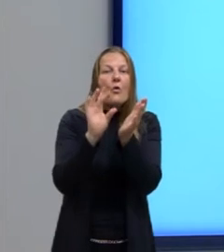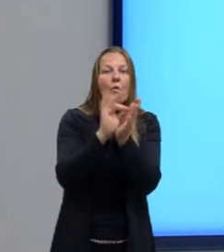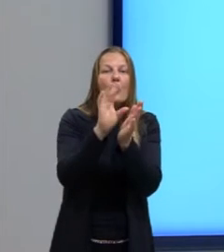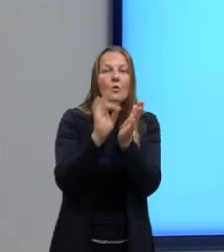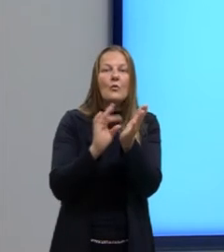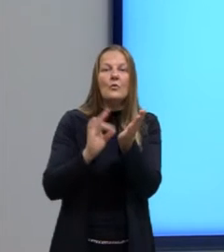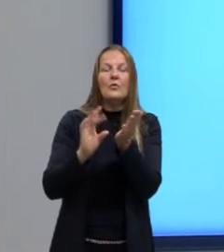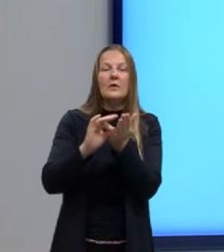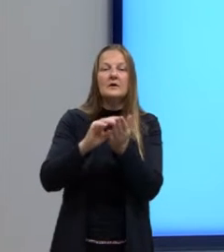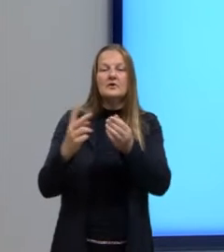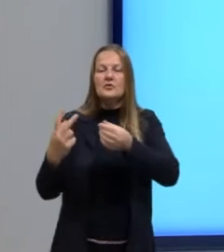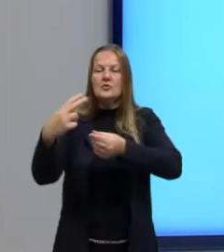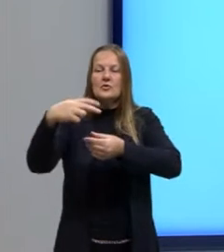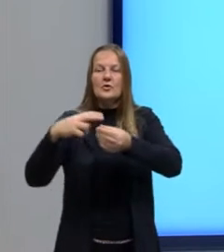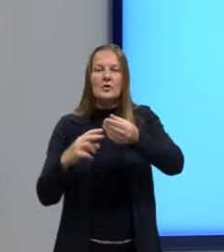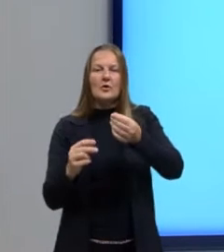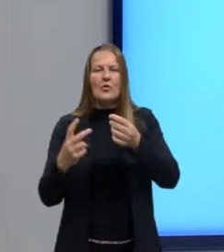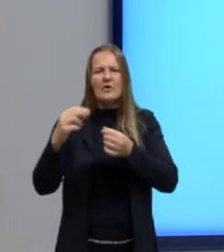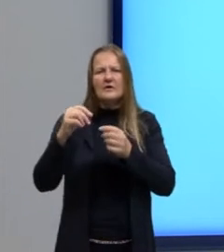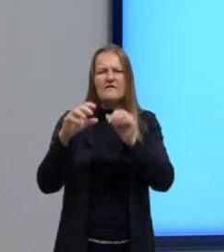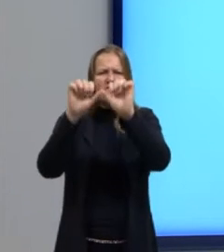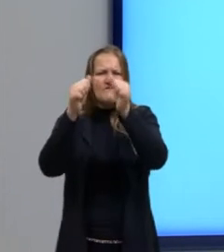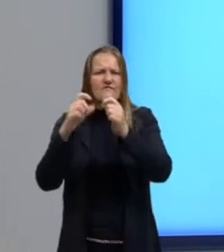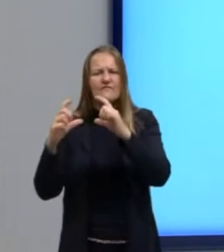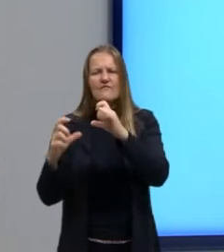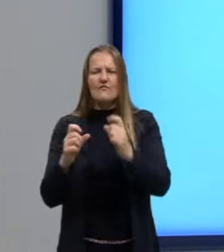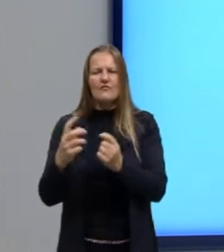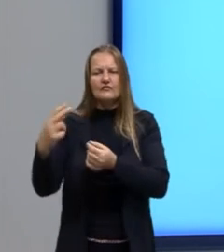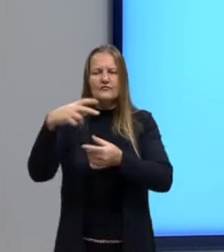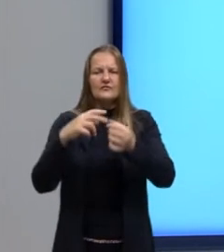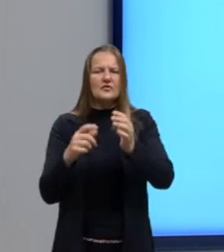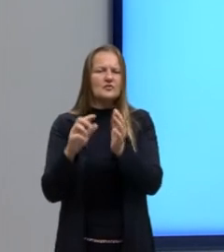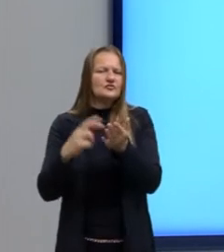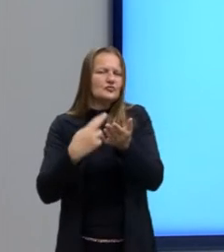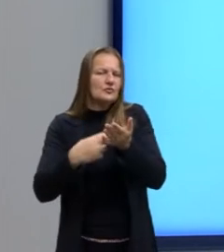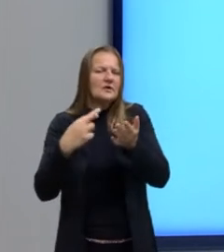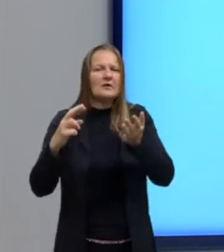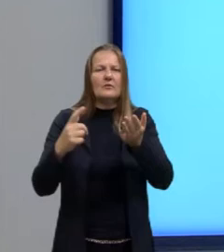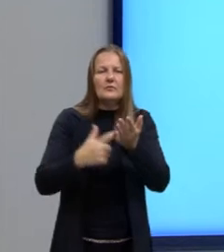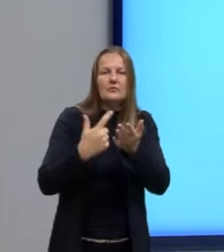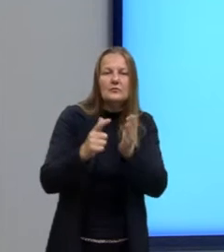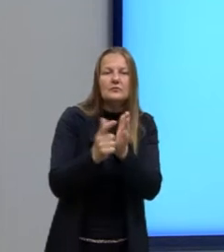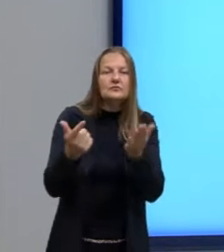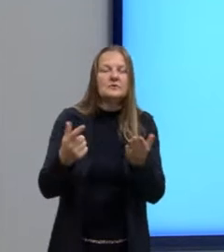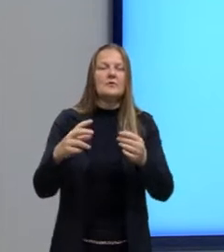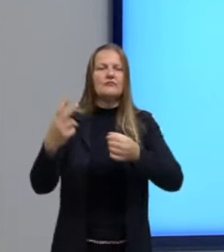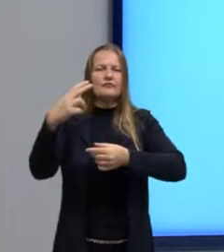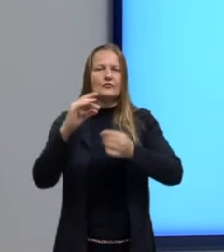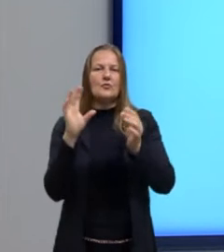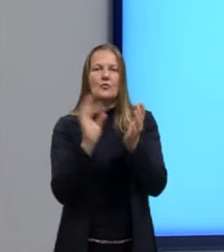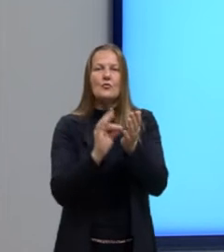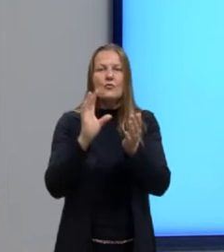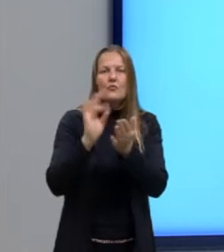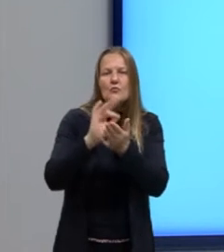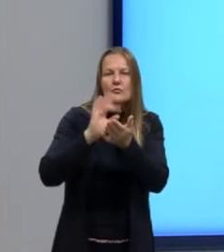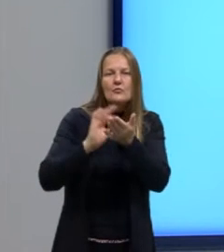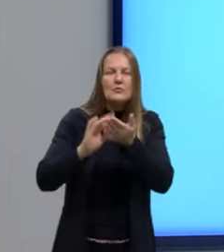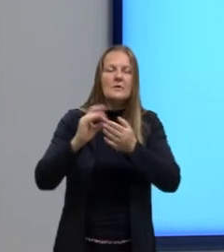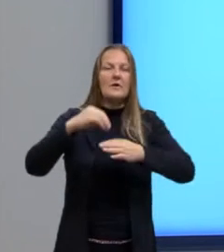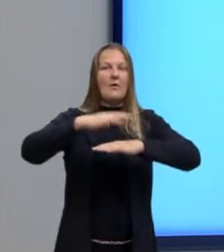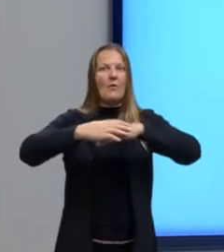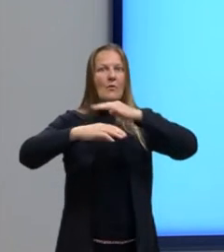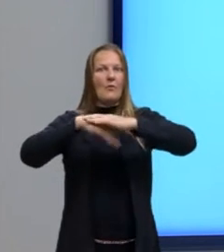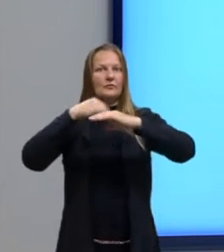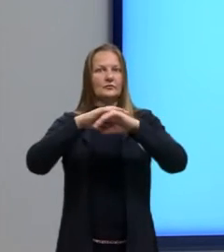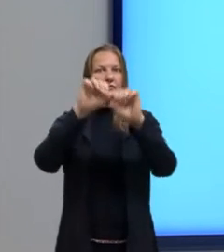Ou seja, o recorte de várias figuras, de revistas, jornais, etc., construindo uma imagem,